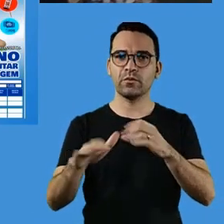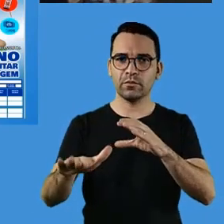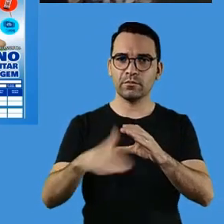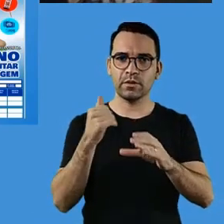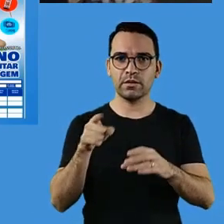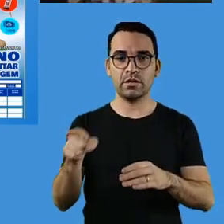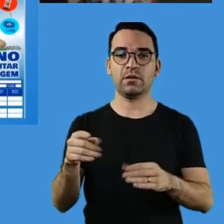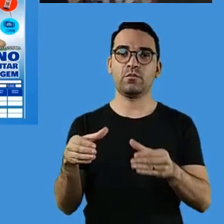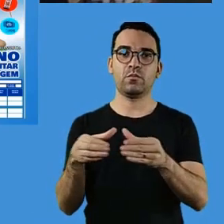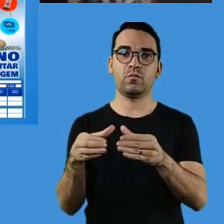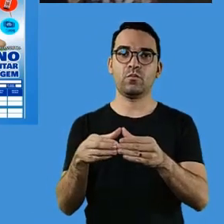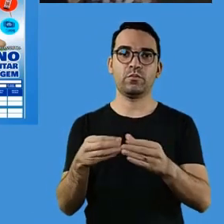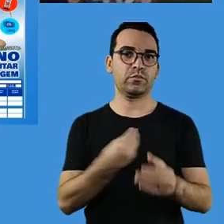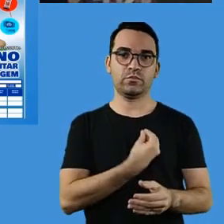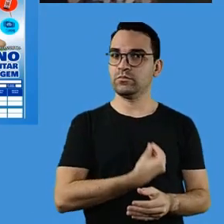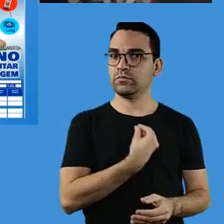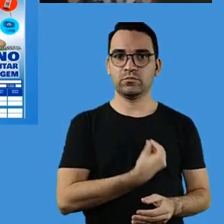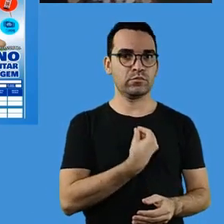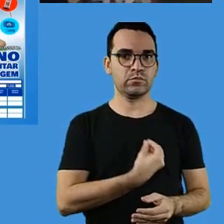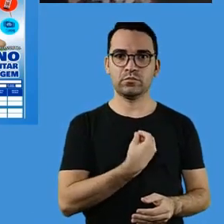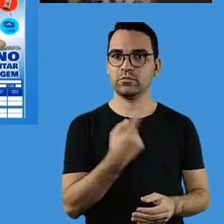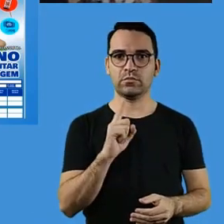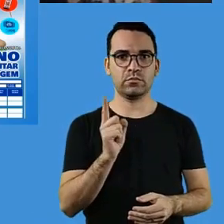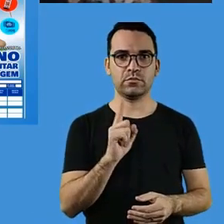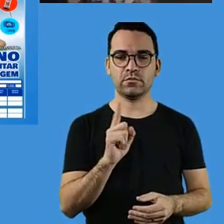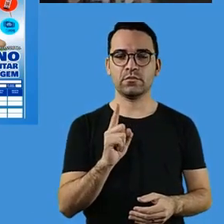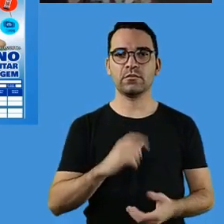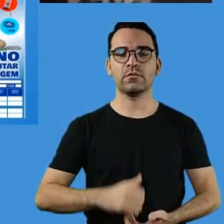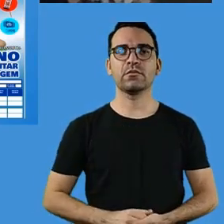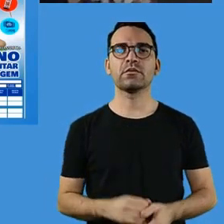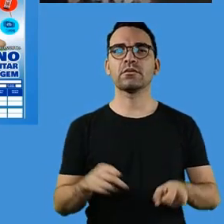para aqueles alunos que não estarão no presencial.